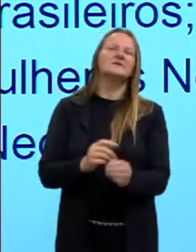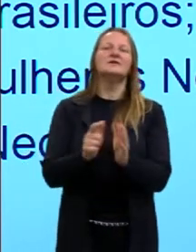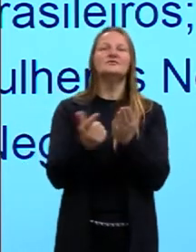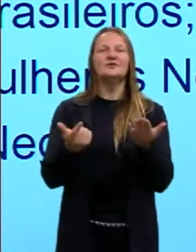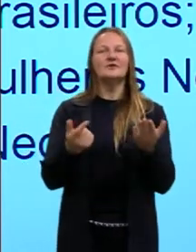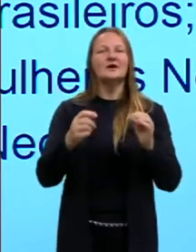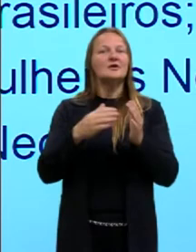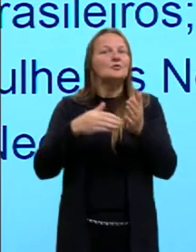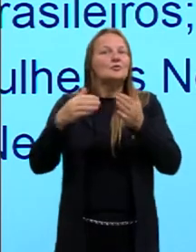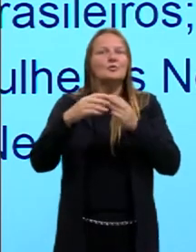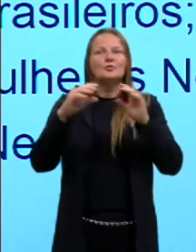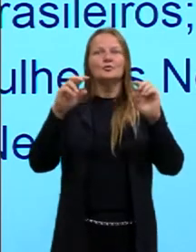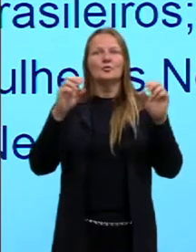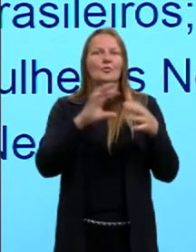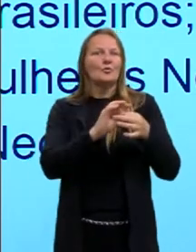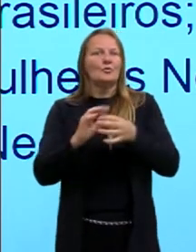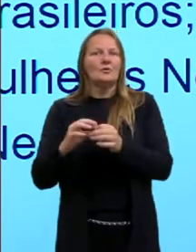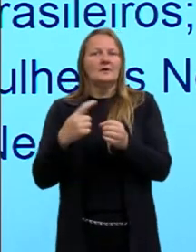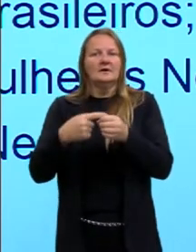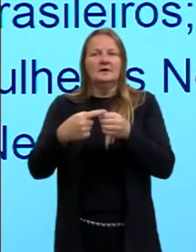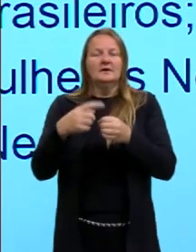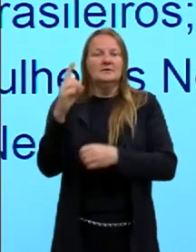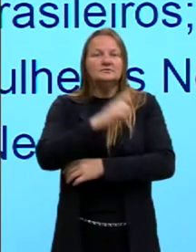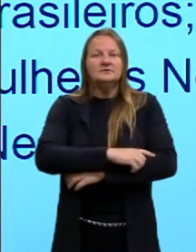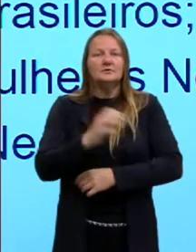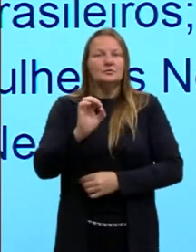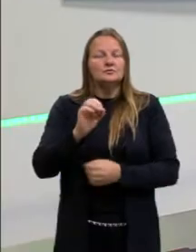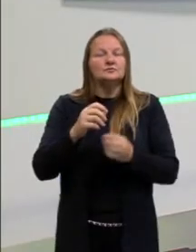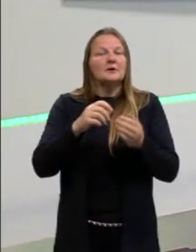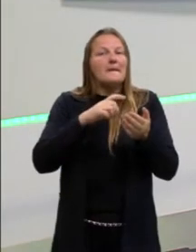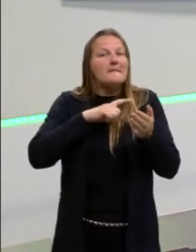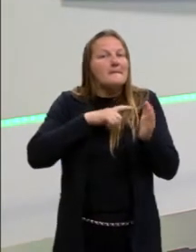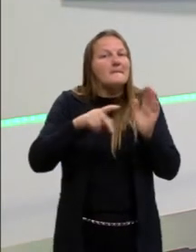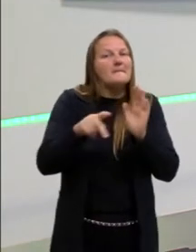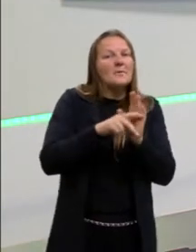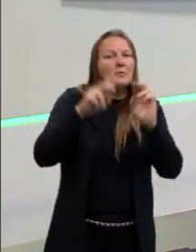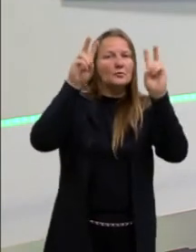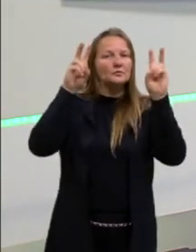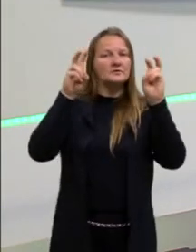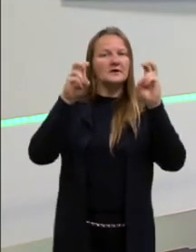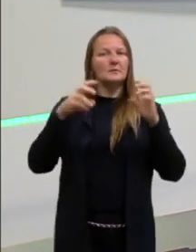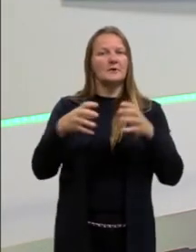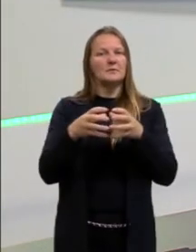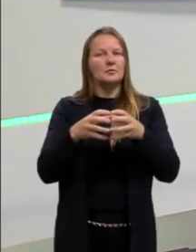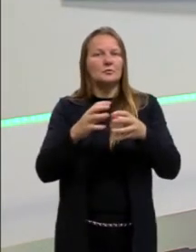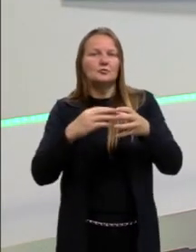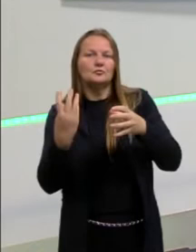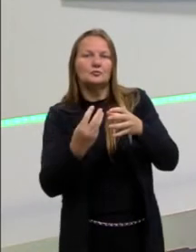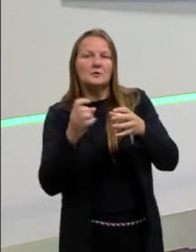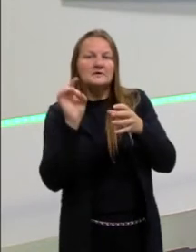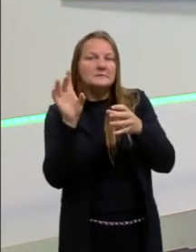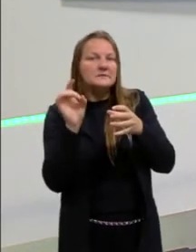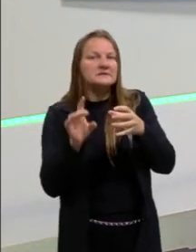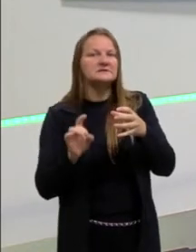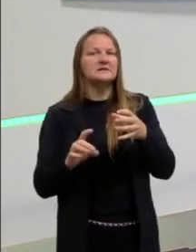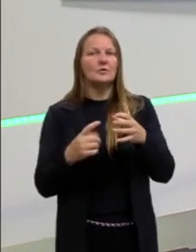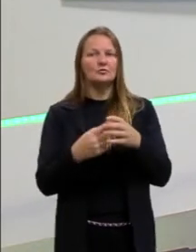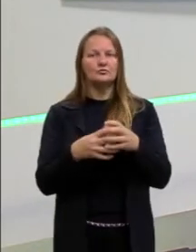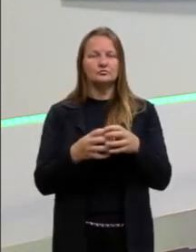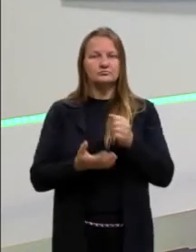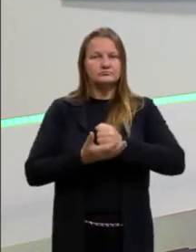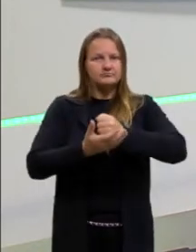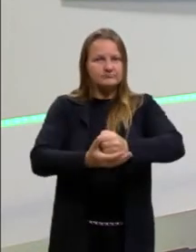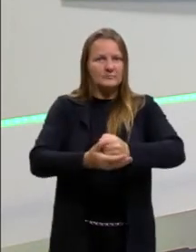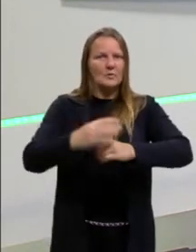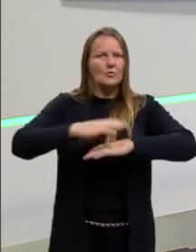publicando sobre tudo o que acontecia na cidade no dia. Não, eles tinham um tema, um público específico, e também vão ajudar